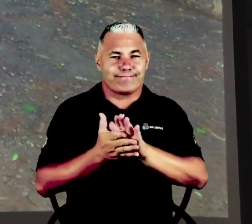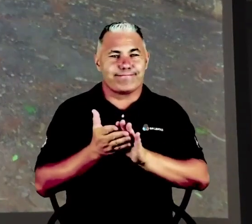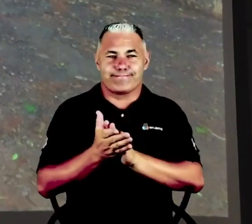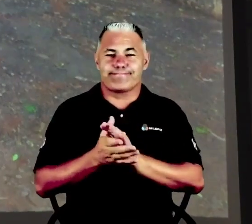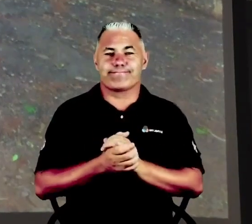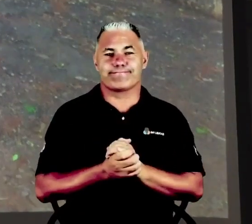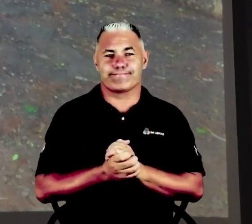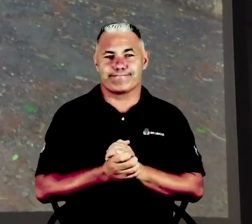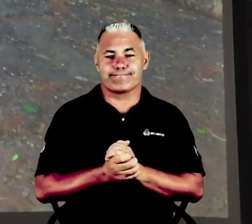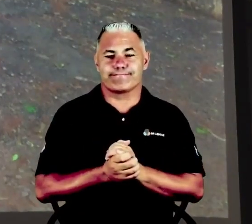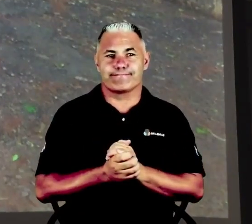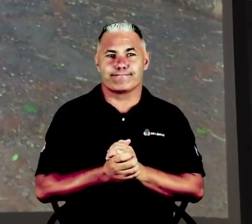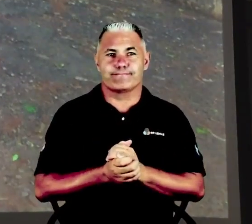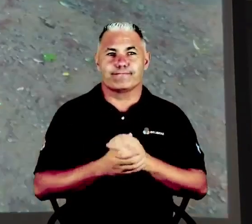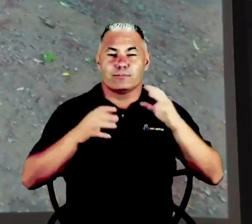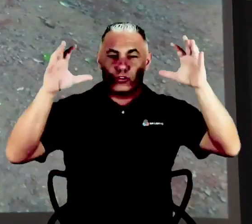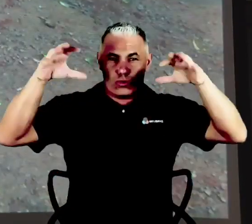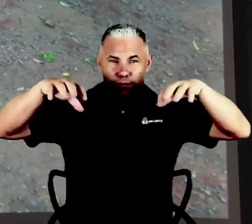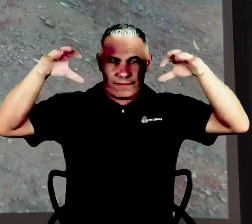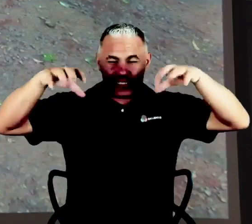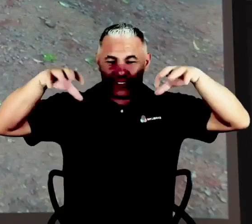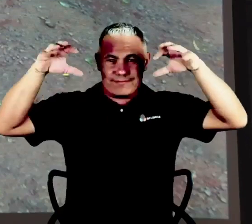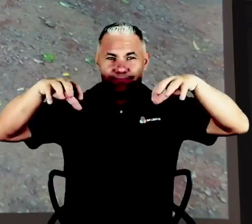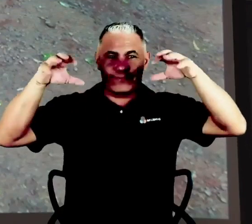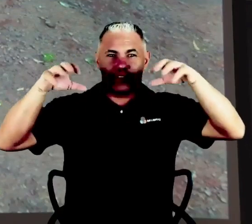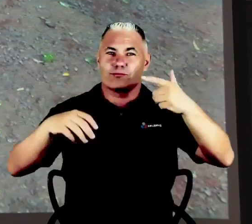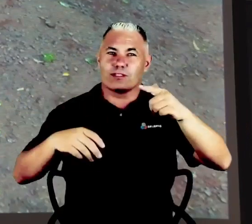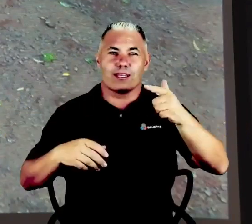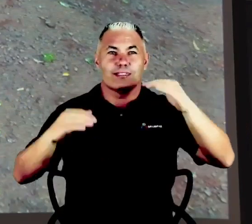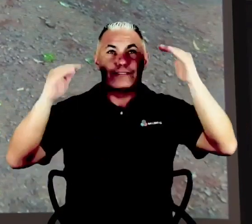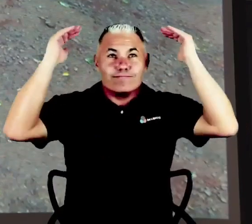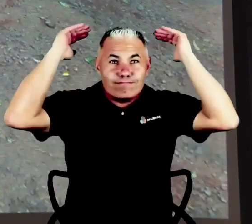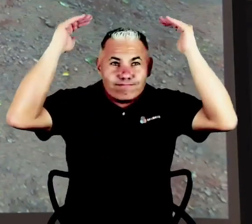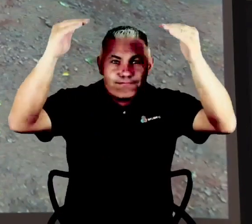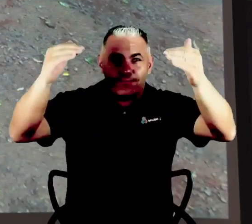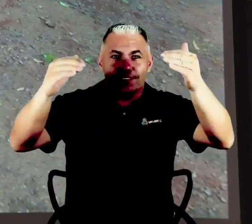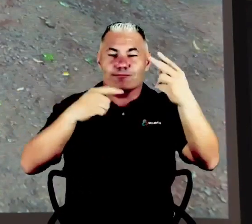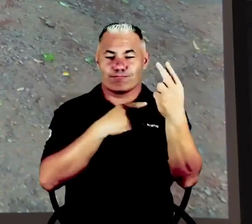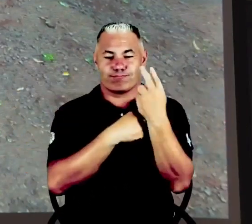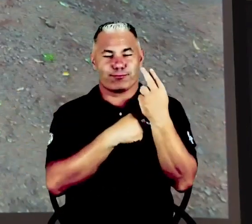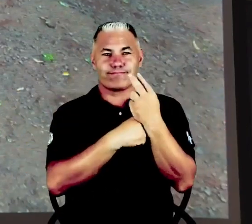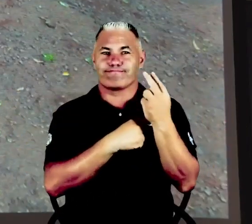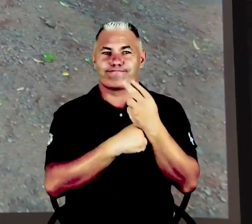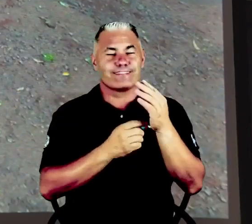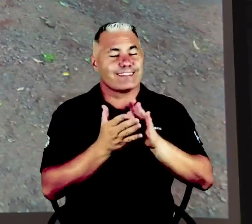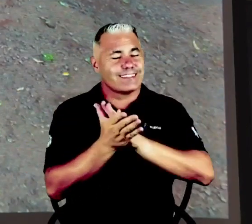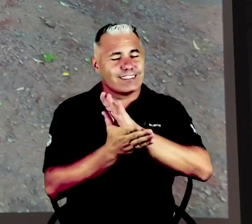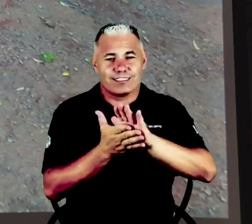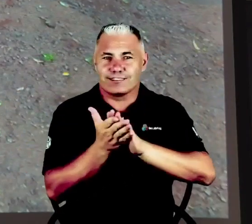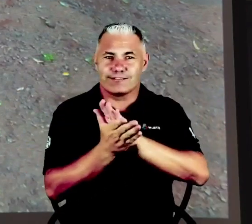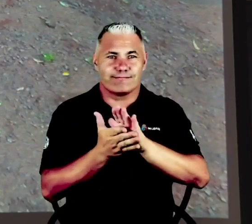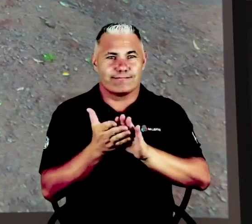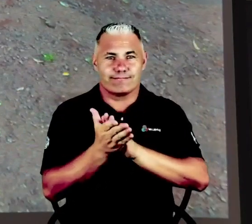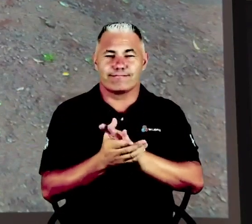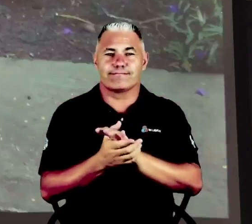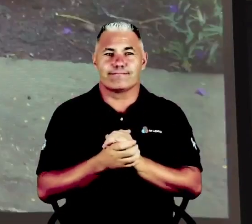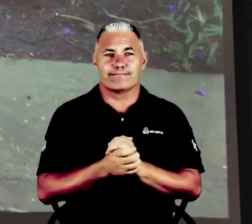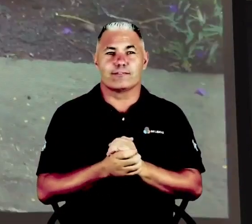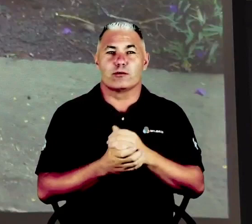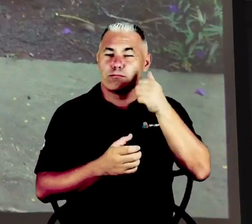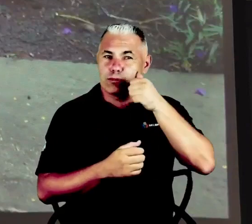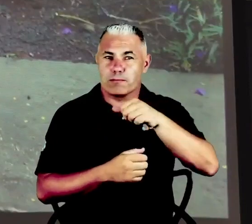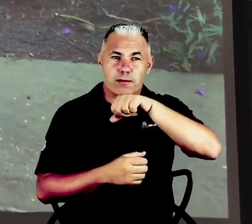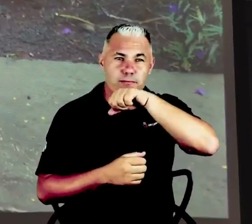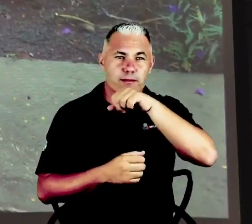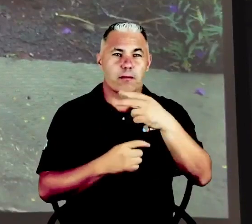Quando chove, ali não tem uma passarela, não tem cobertura. Então, uma mãe me procurou, ela já fez um